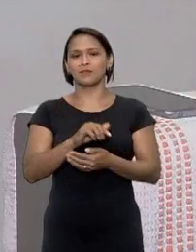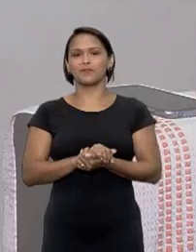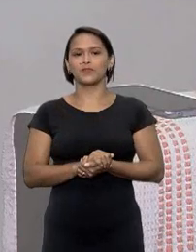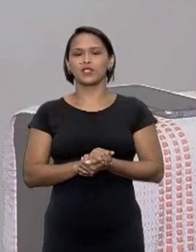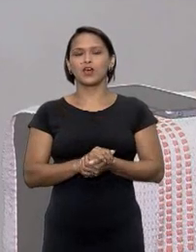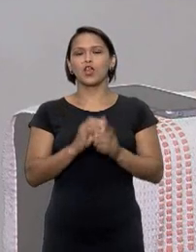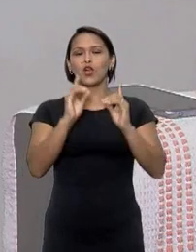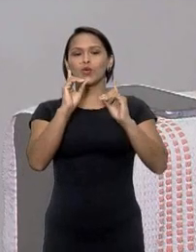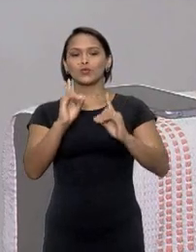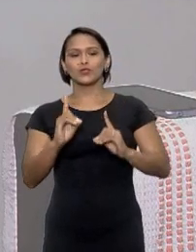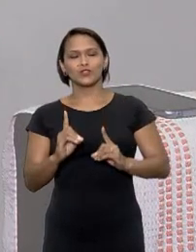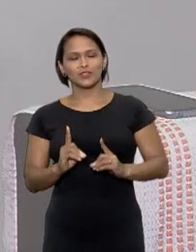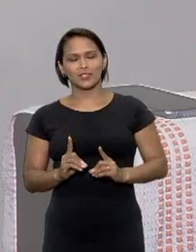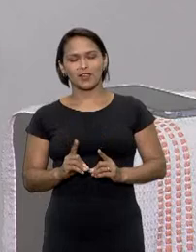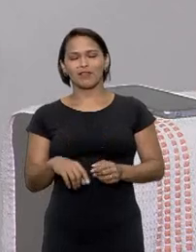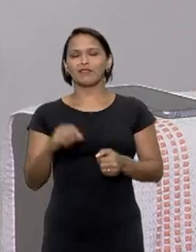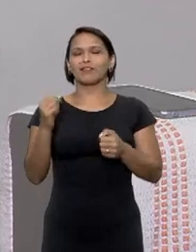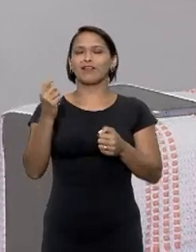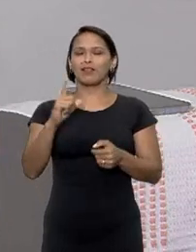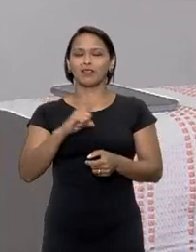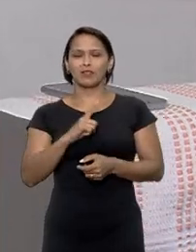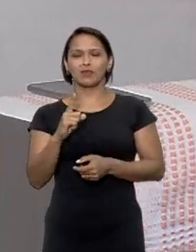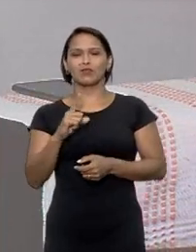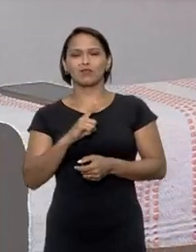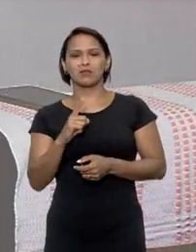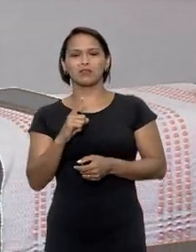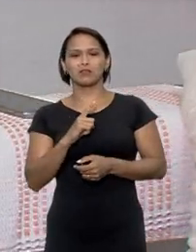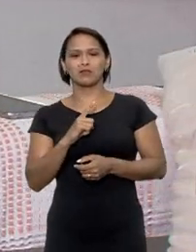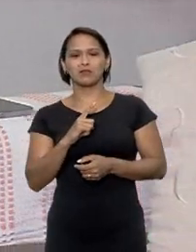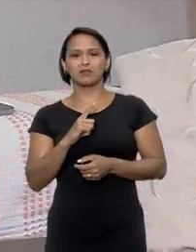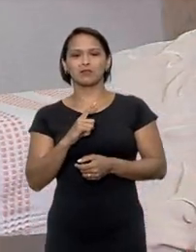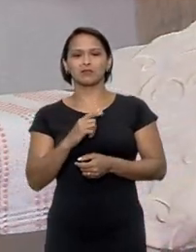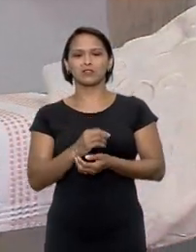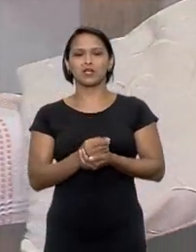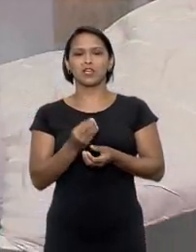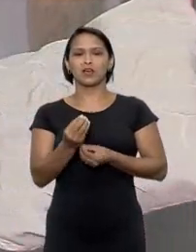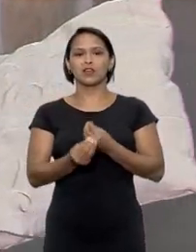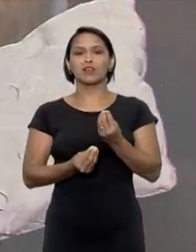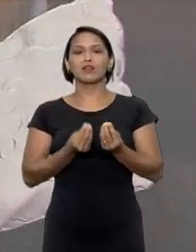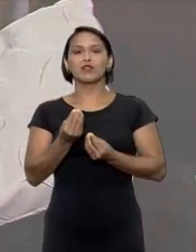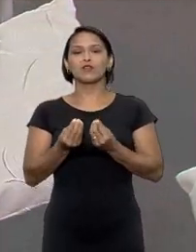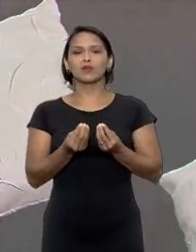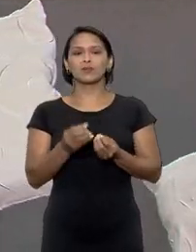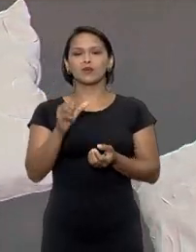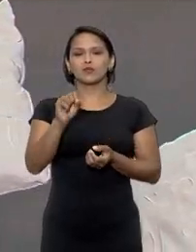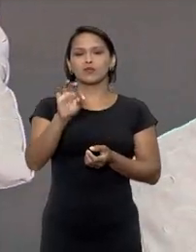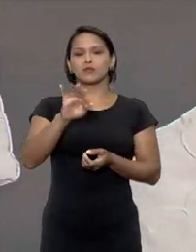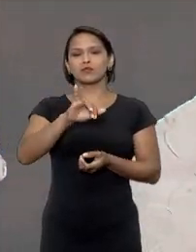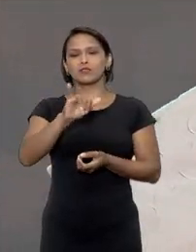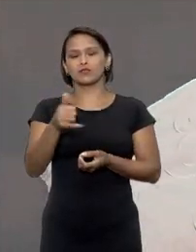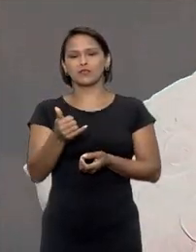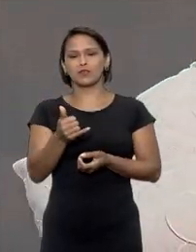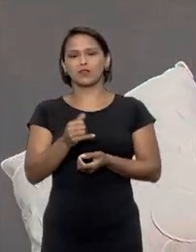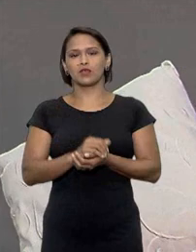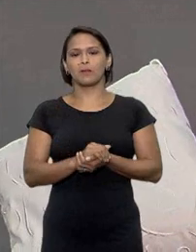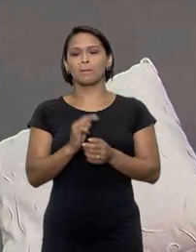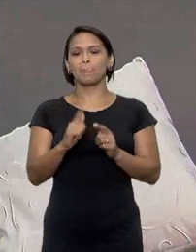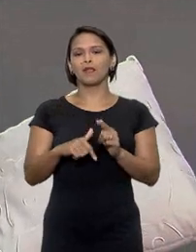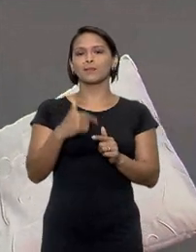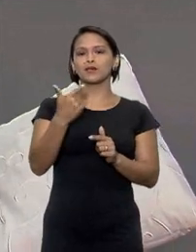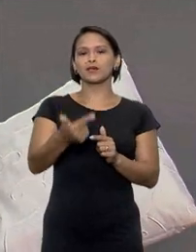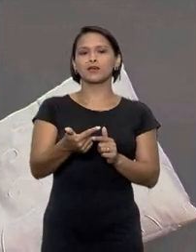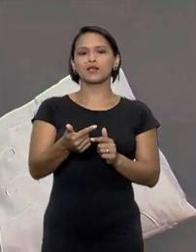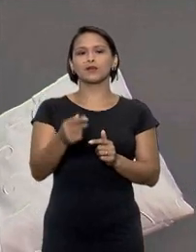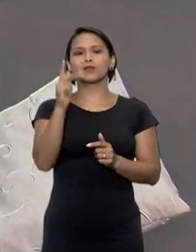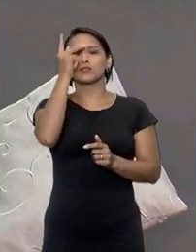direito batalhado pela Evandra para conseguir trocar a prótese foi garantido pelo superior tribunal de justiça para